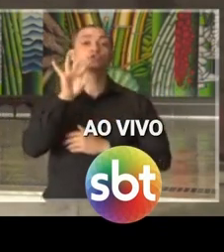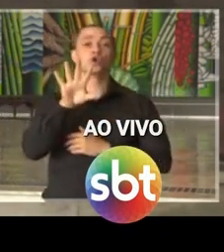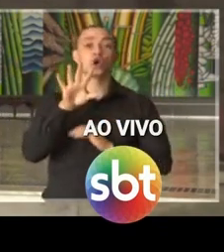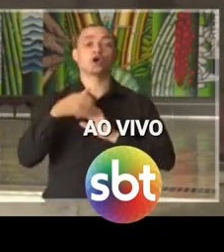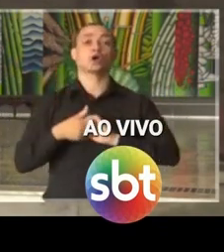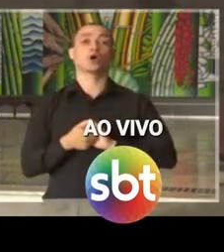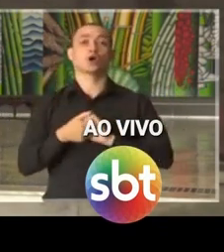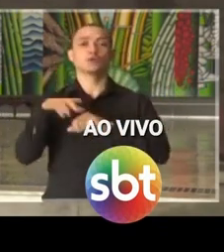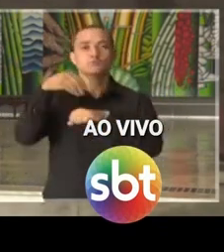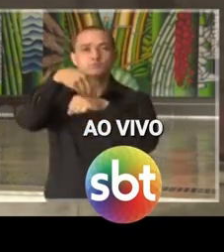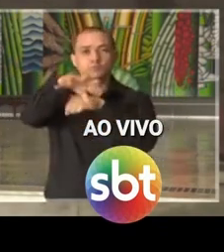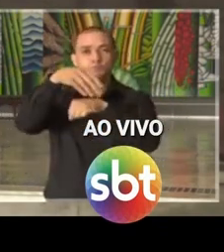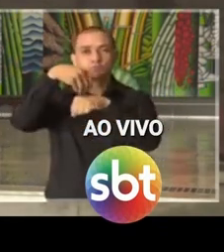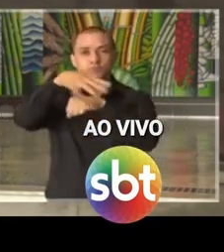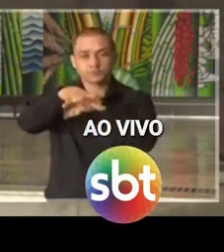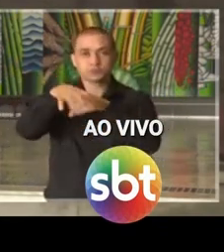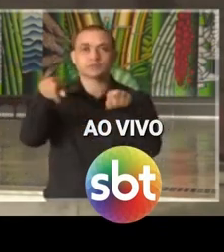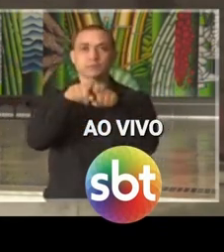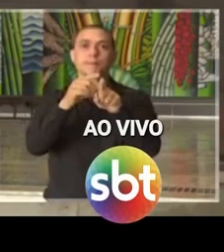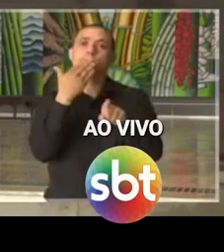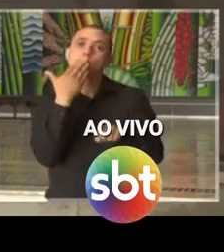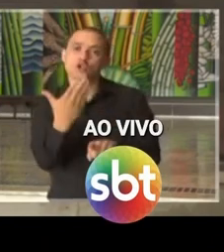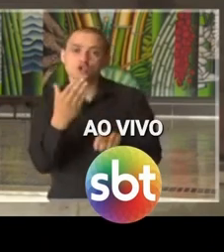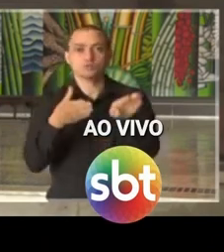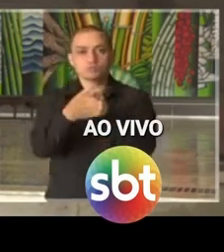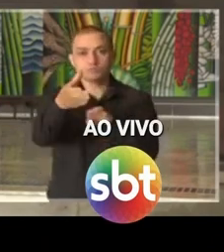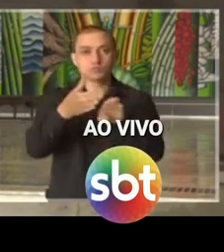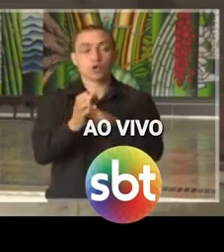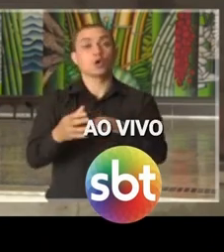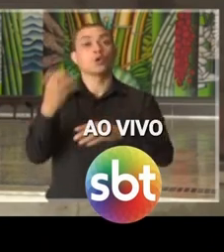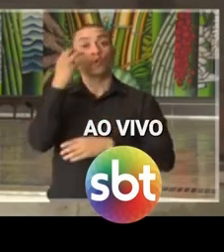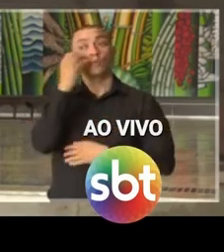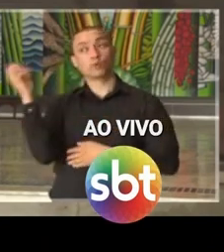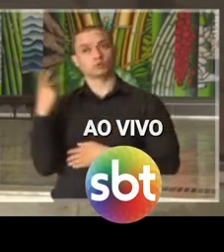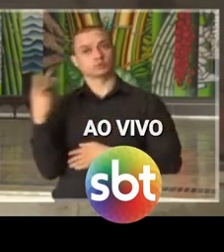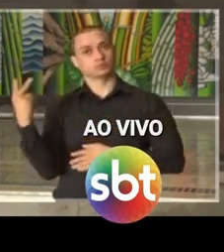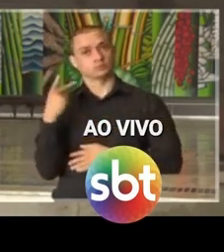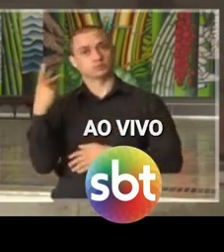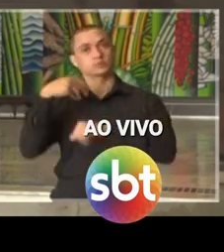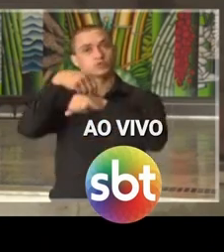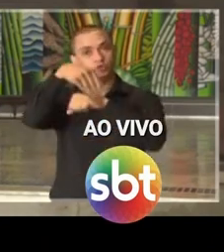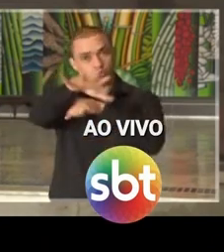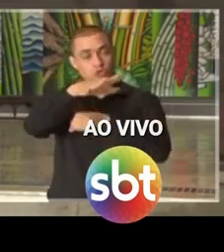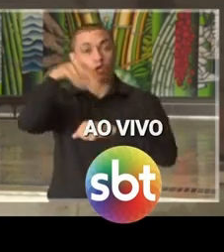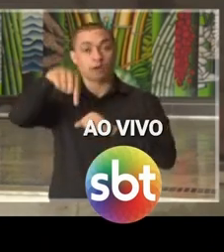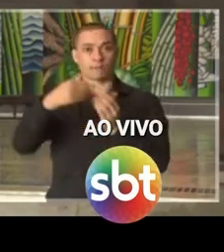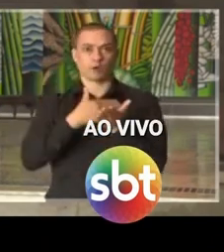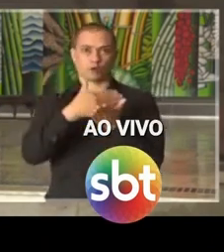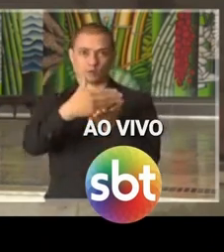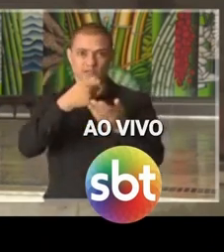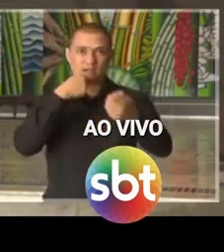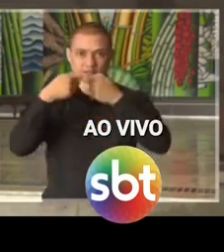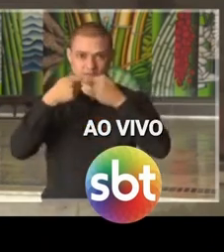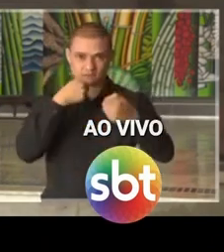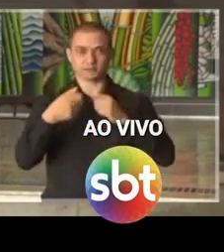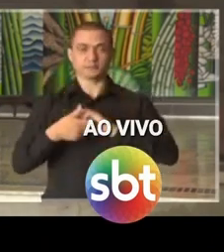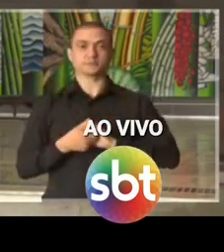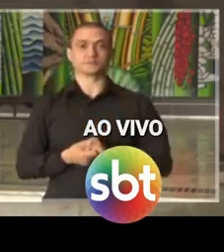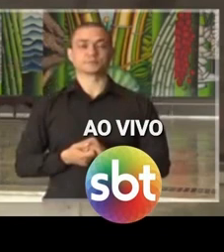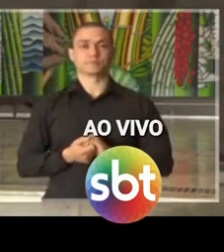algumas recomendações que fazemos aqui, Bruno Covas e eu, no início desta coletiva de imprensa.